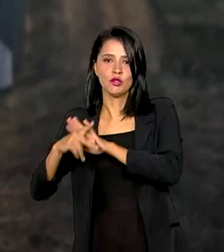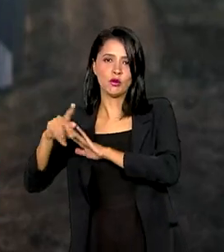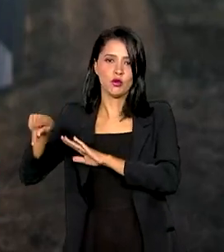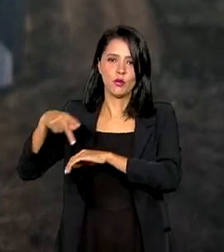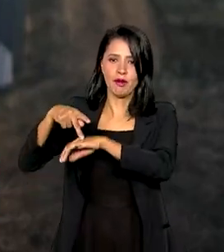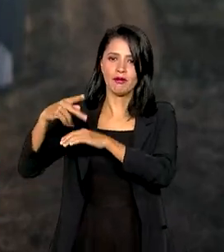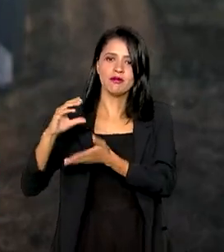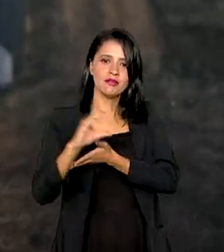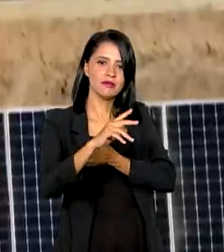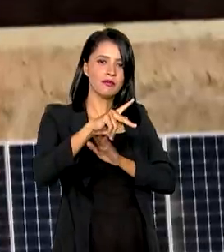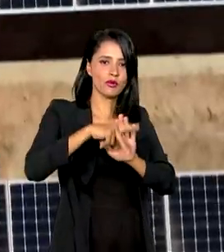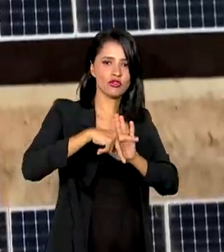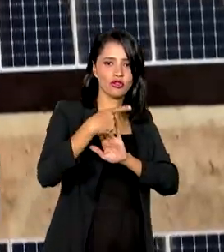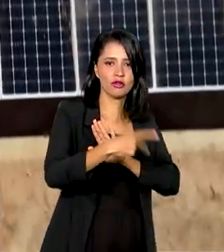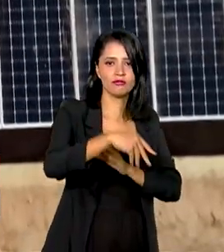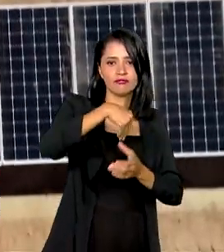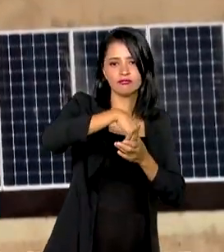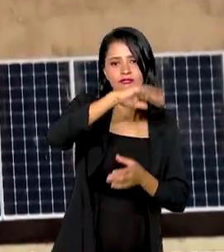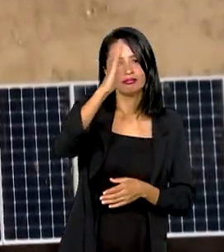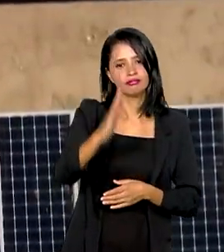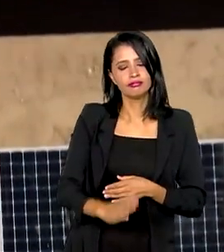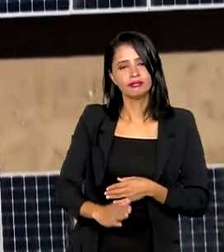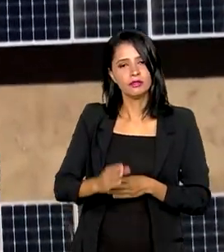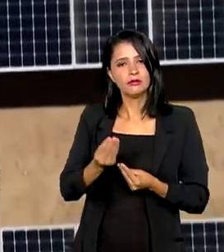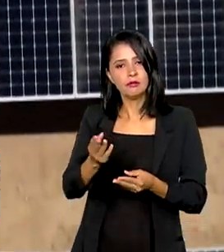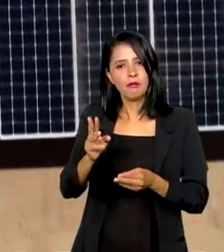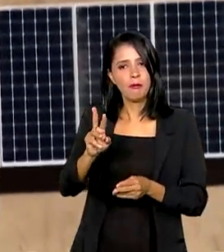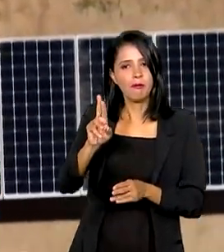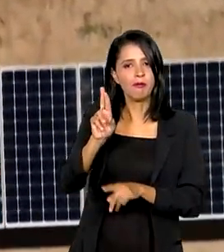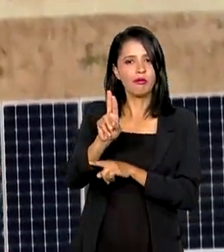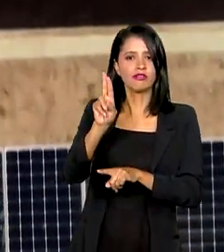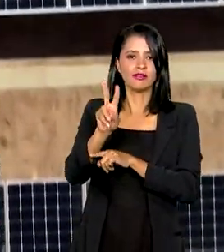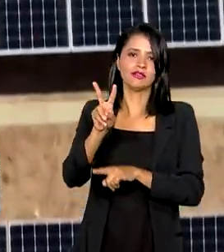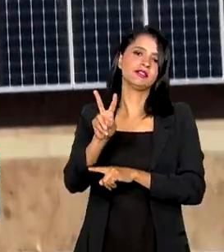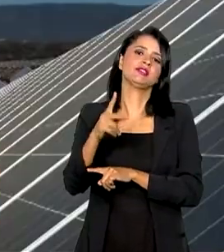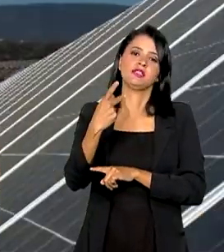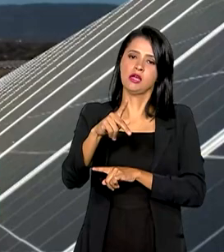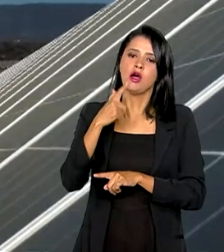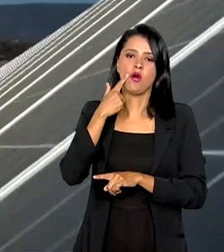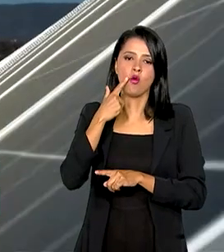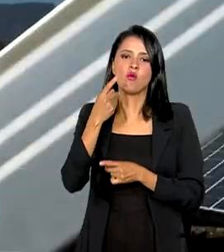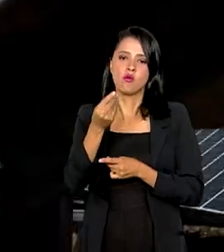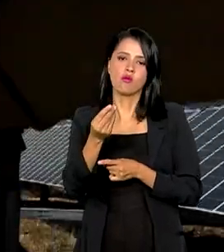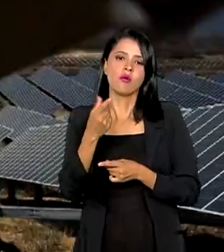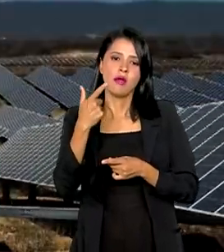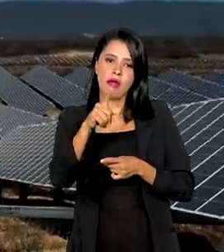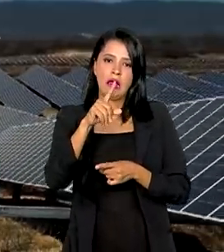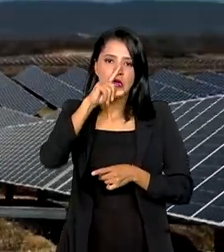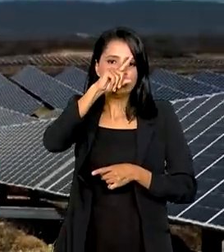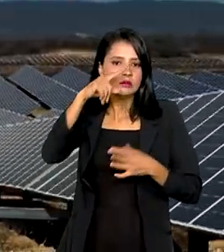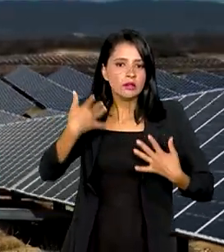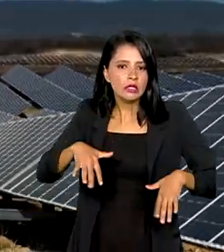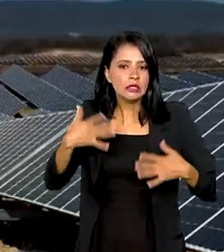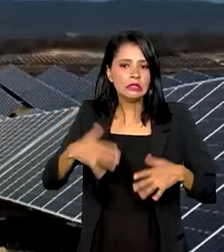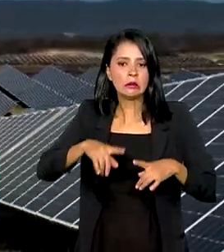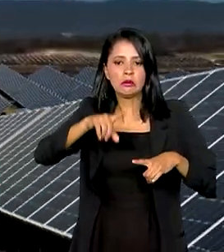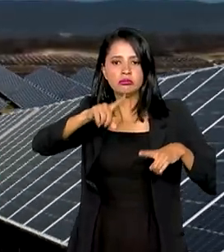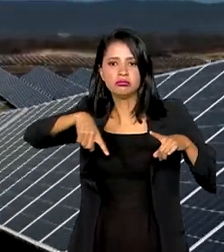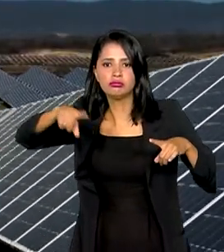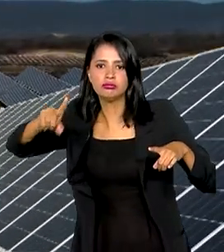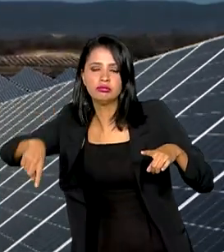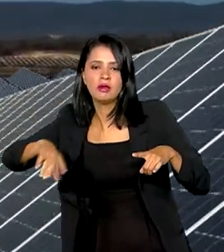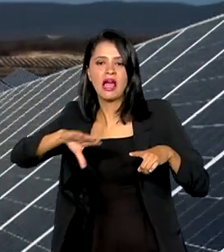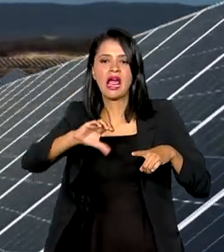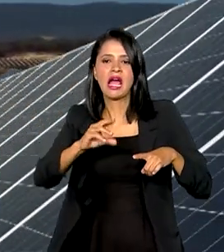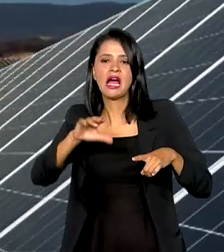sustentáveis no país e oferecer soluções de proteção cambial para que os riscos associados à volatilidade de